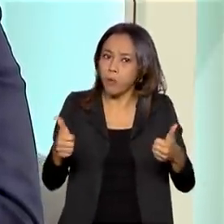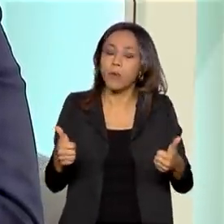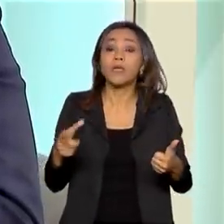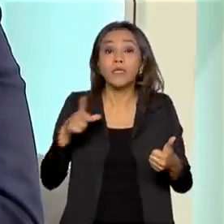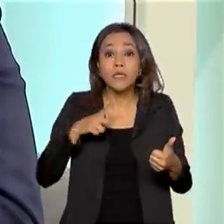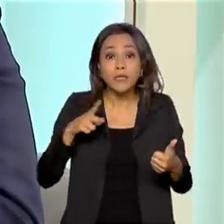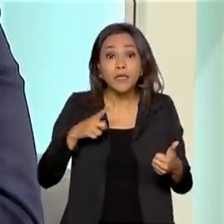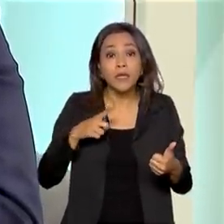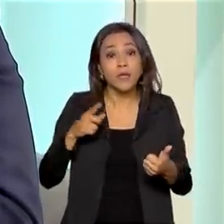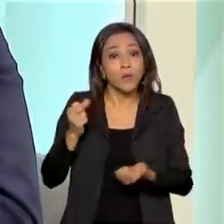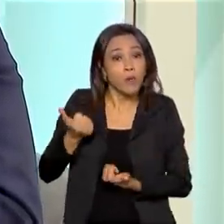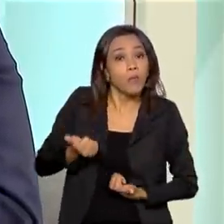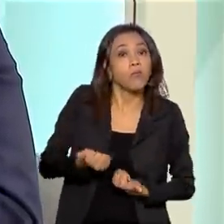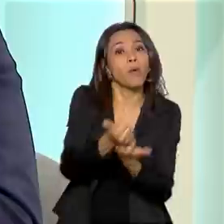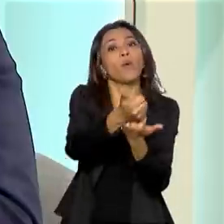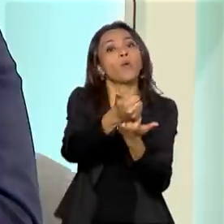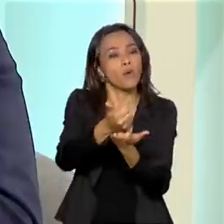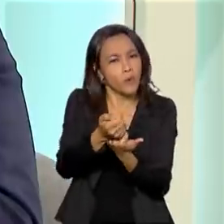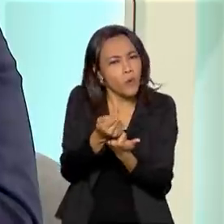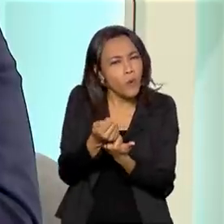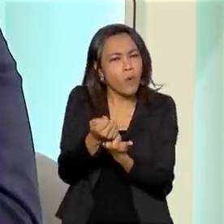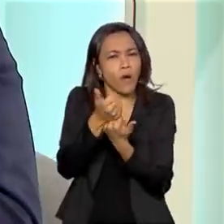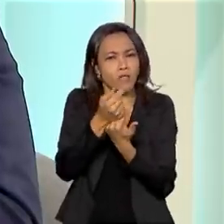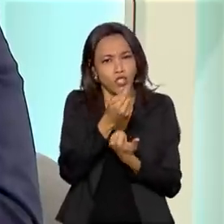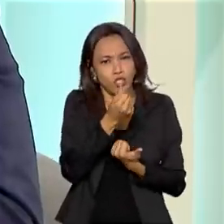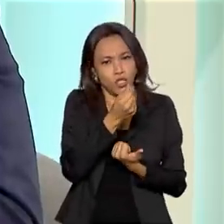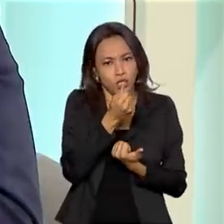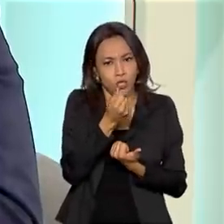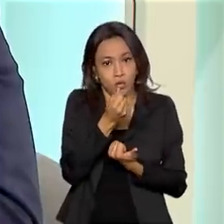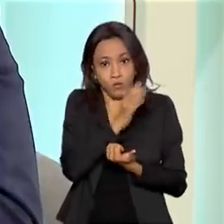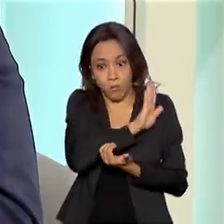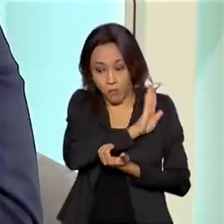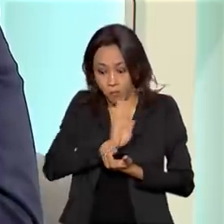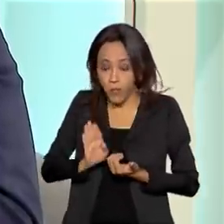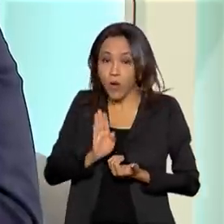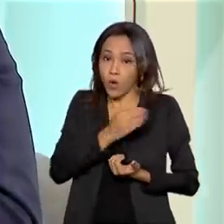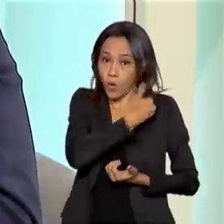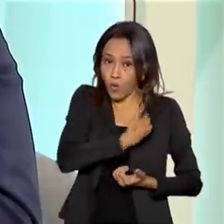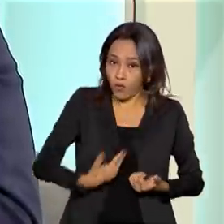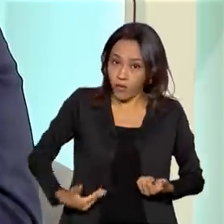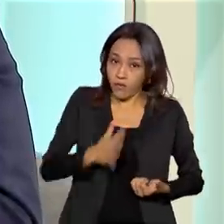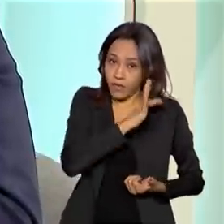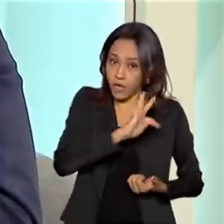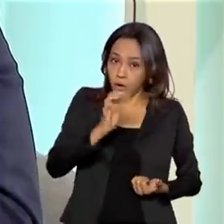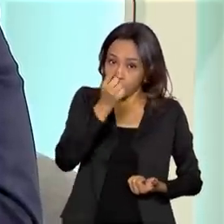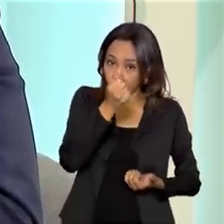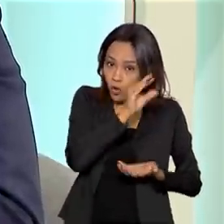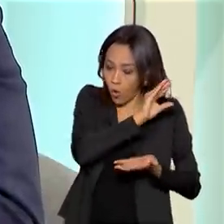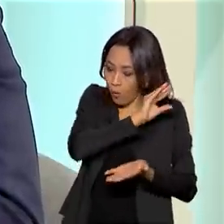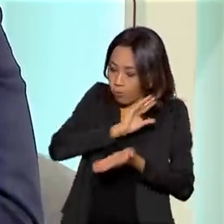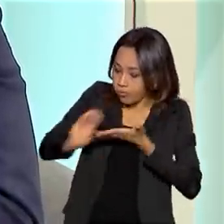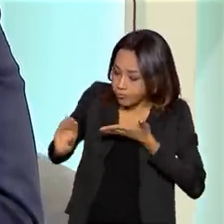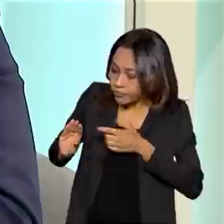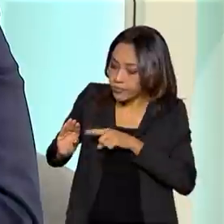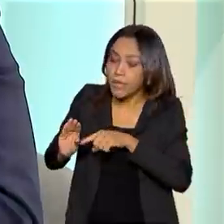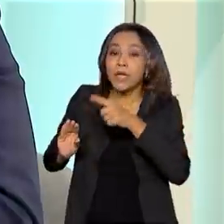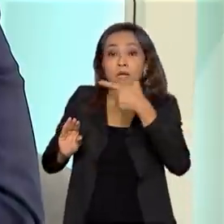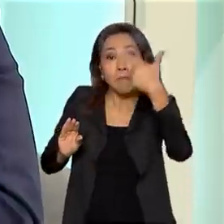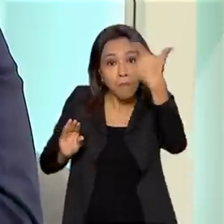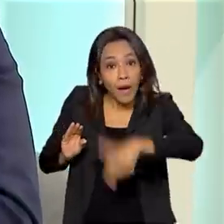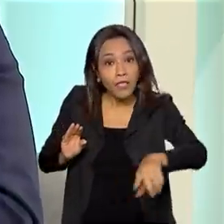fonte de financiamento quase que exclusiva, a partir do momento em que nós tivermos essa outra fonte de